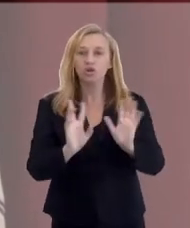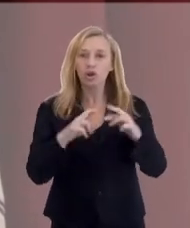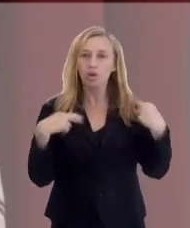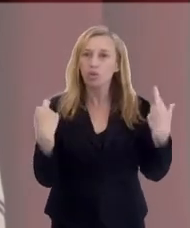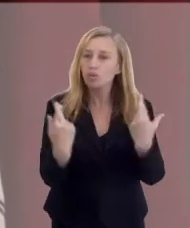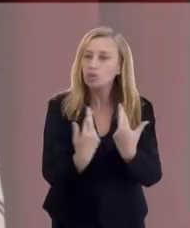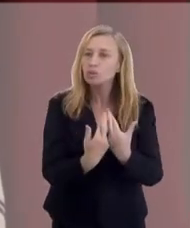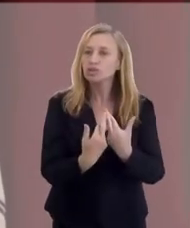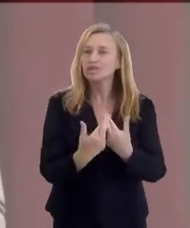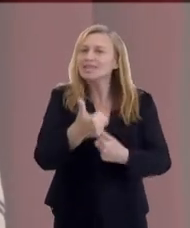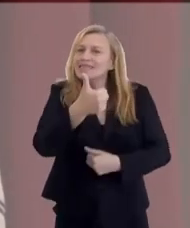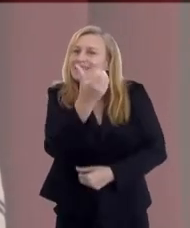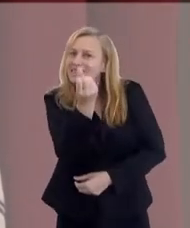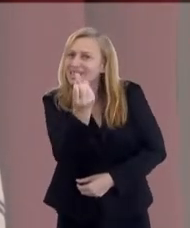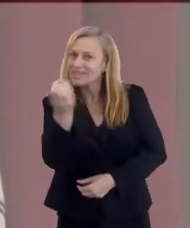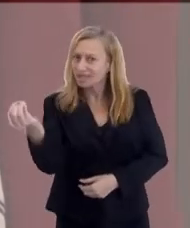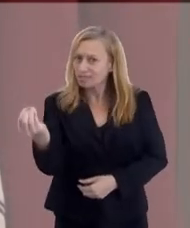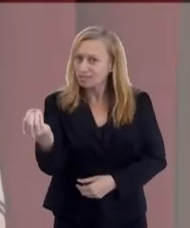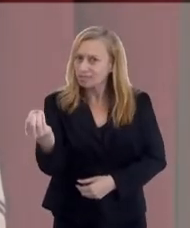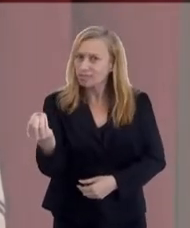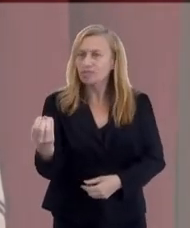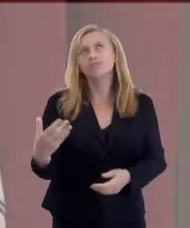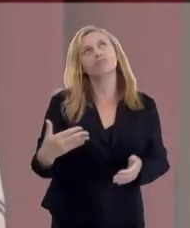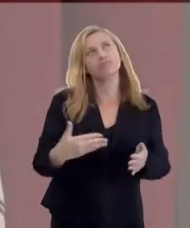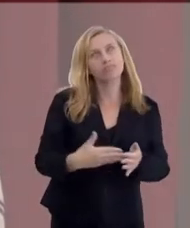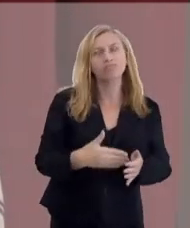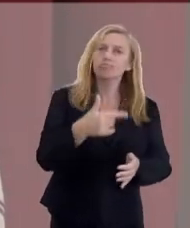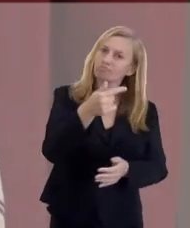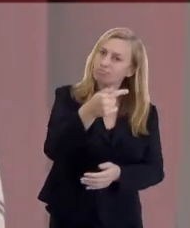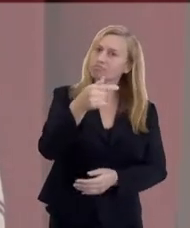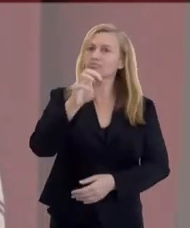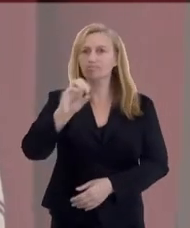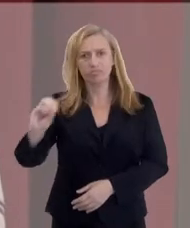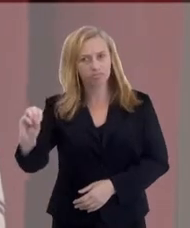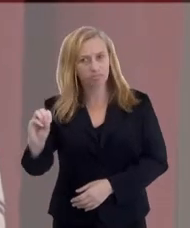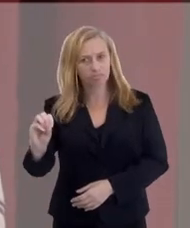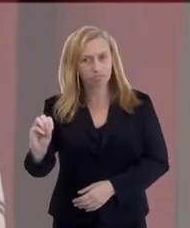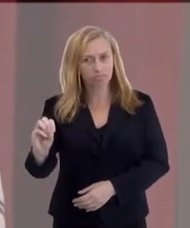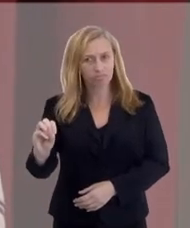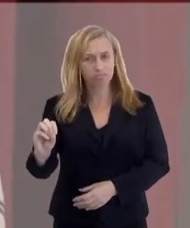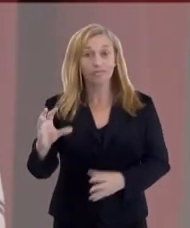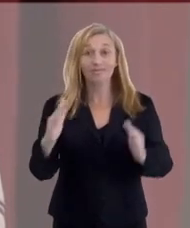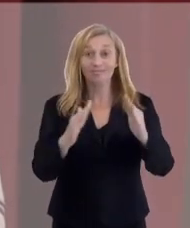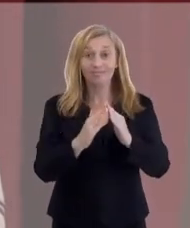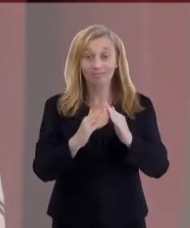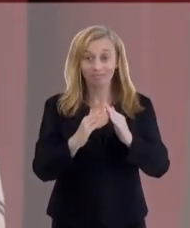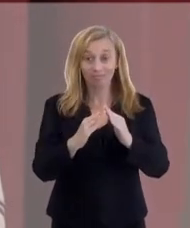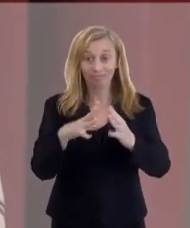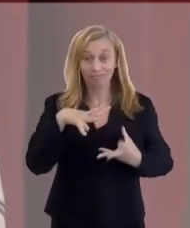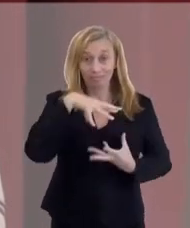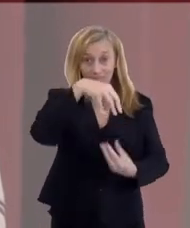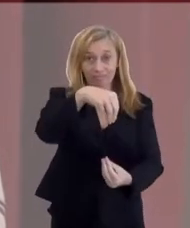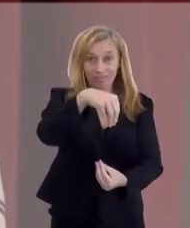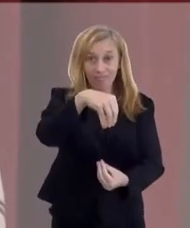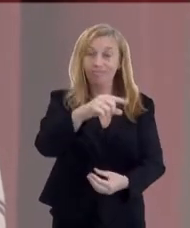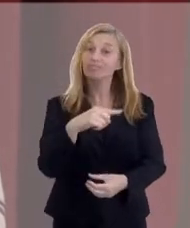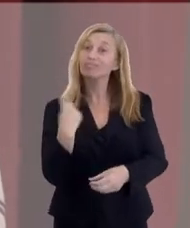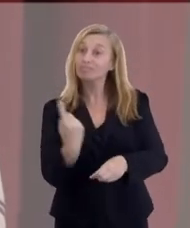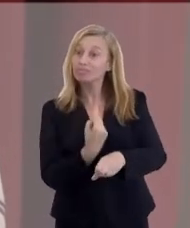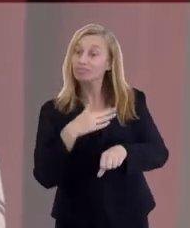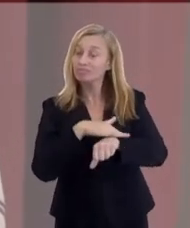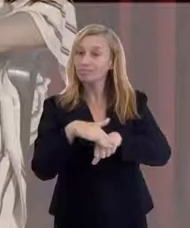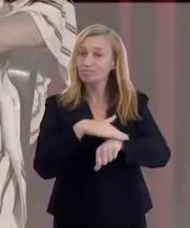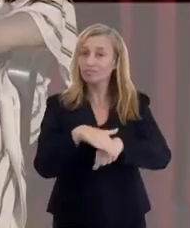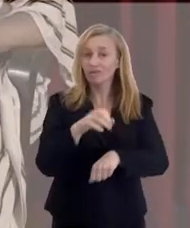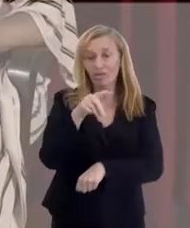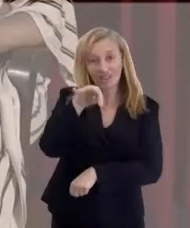reúne de 600 a 700 casas espíritas. Nós vamos